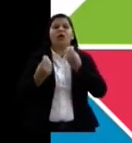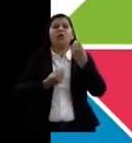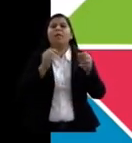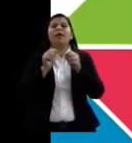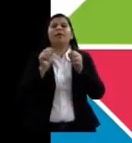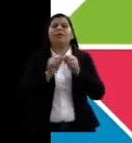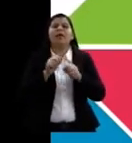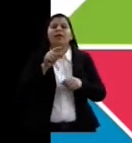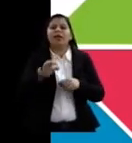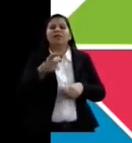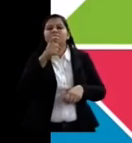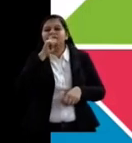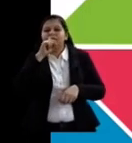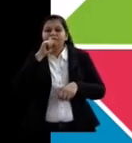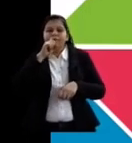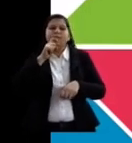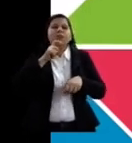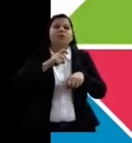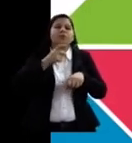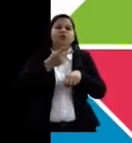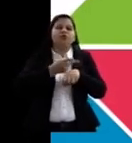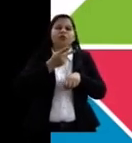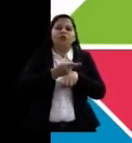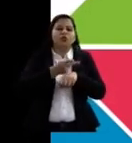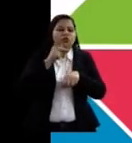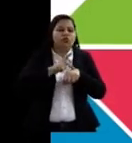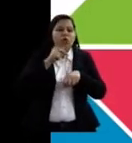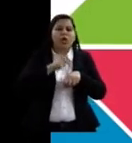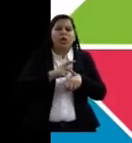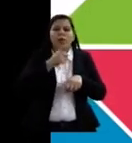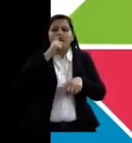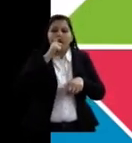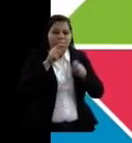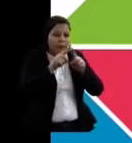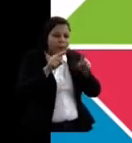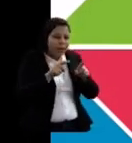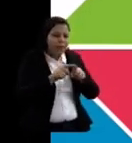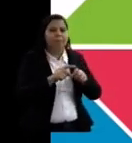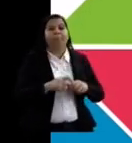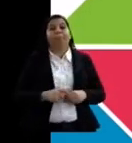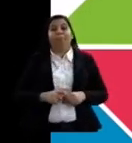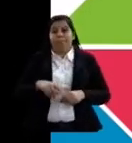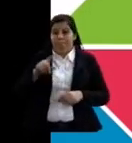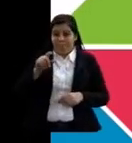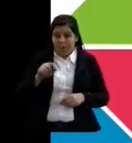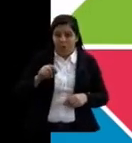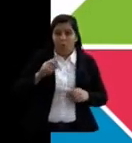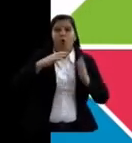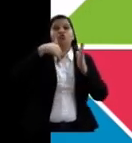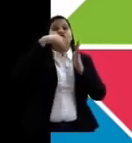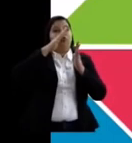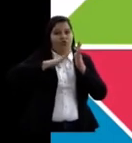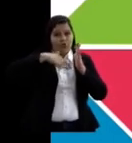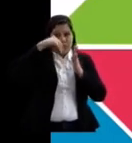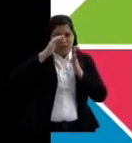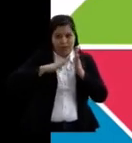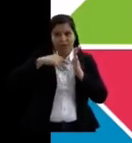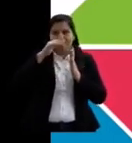pegou tinta, né, colocou na água